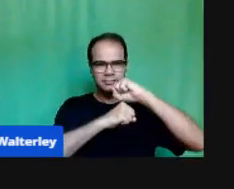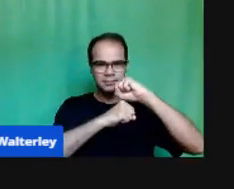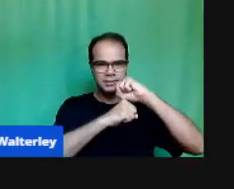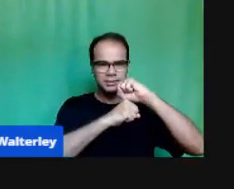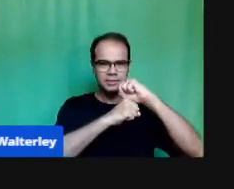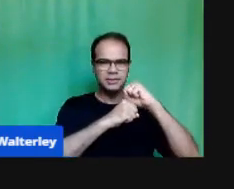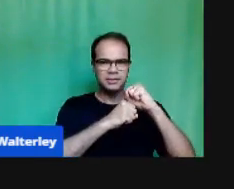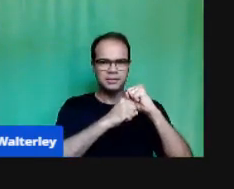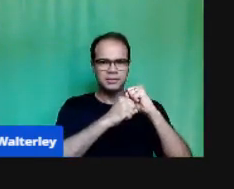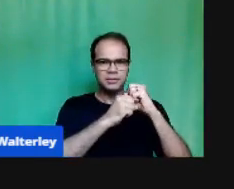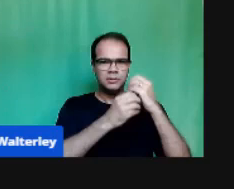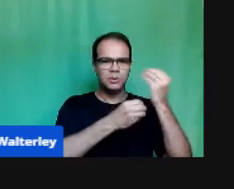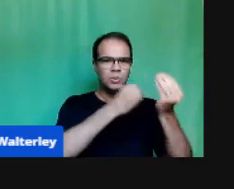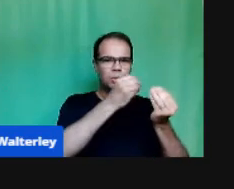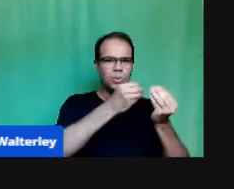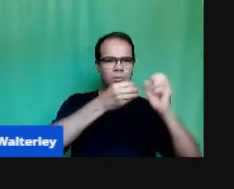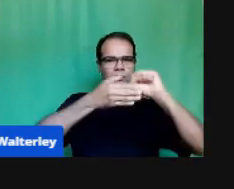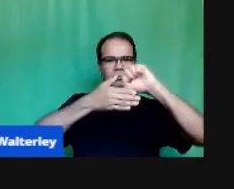a alfabetização